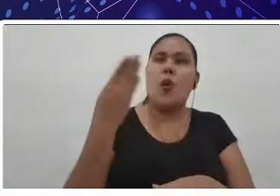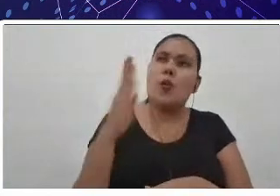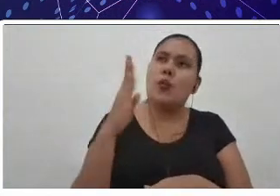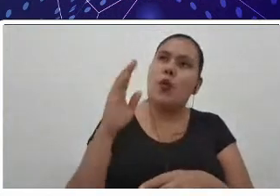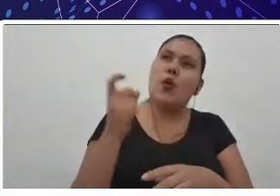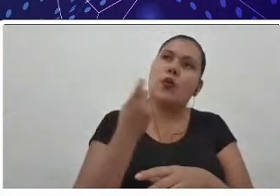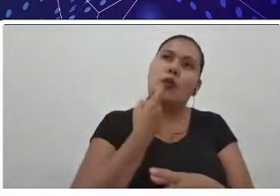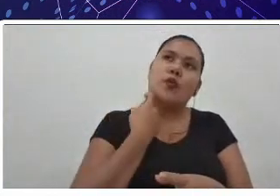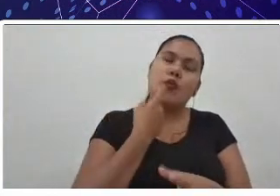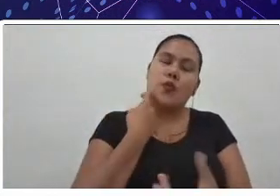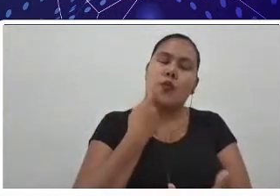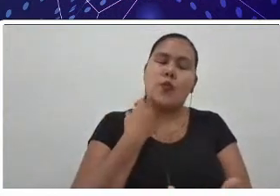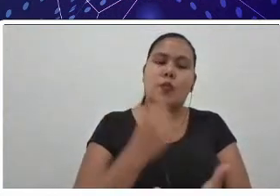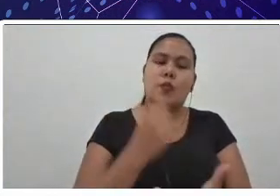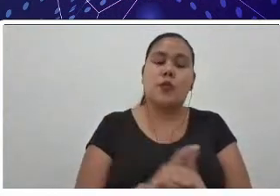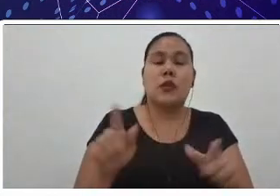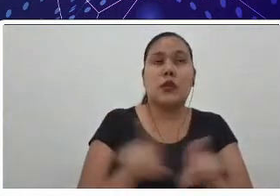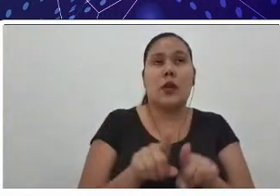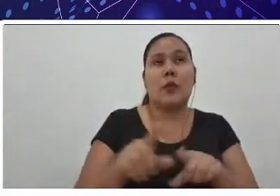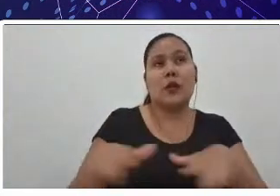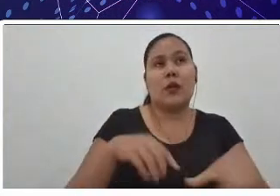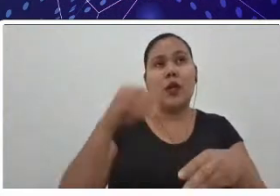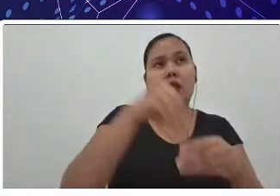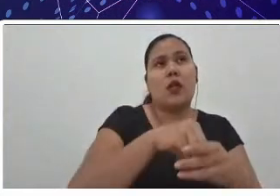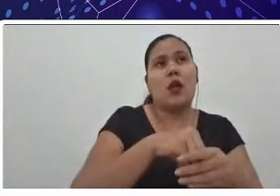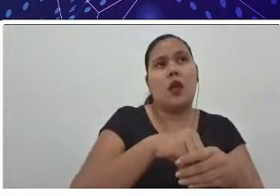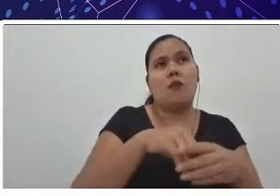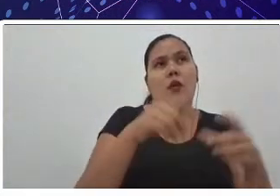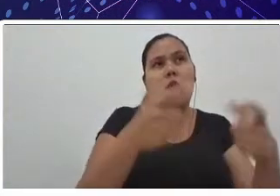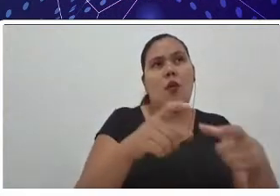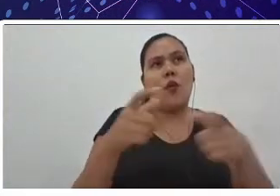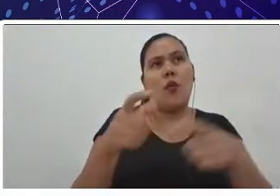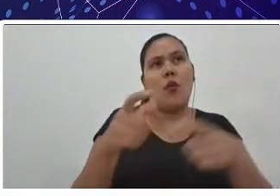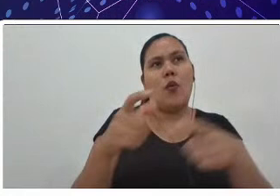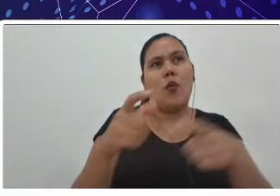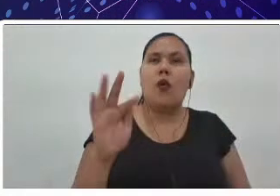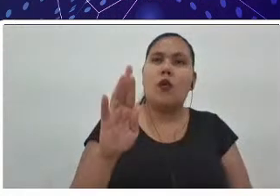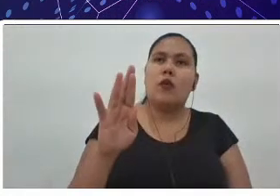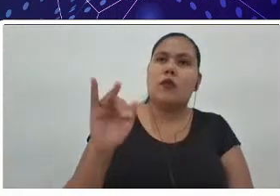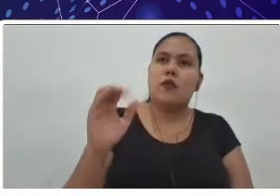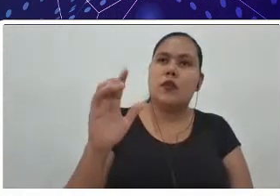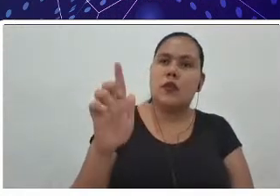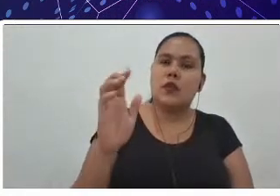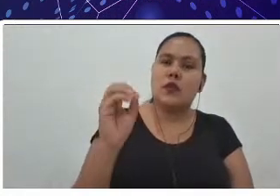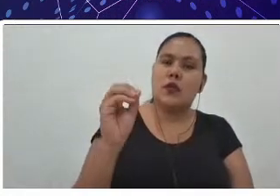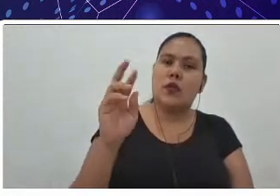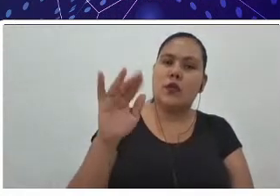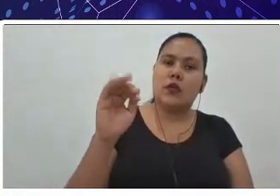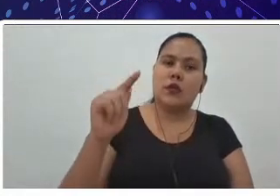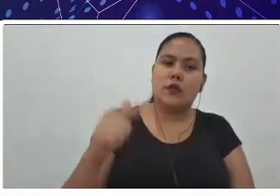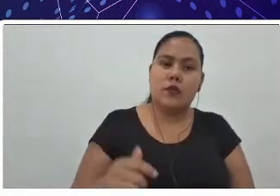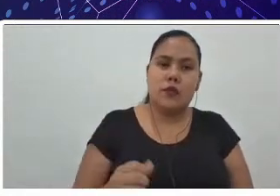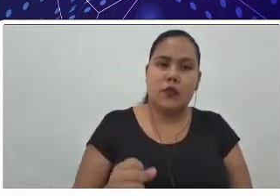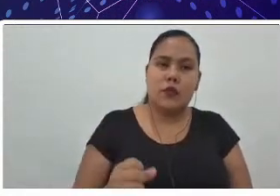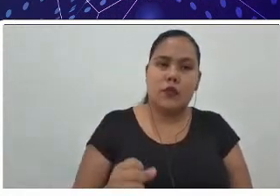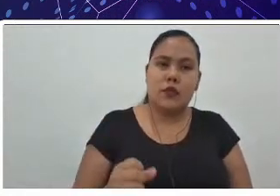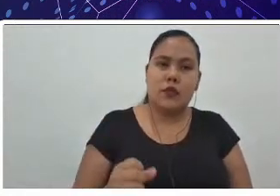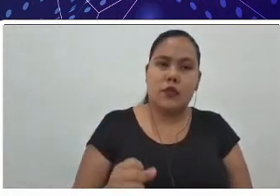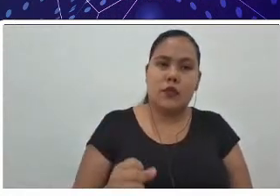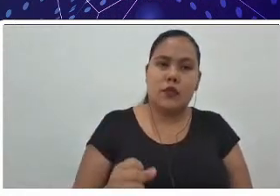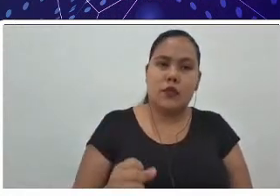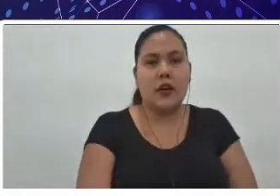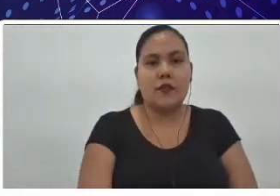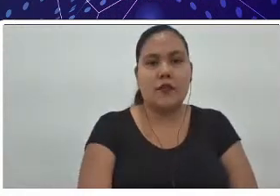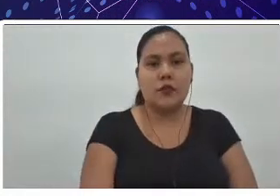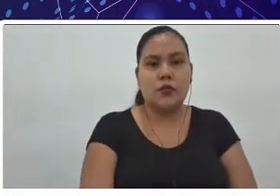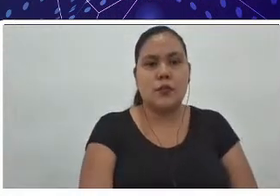trabalhar também dentro das unidades frigoríficas, assim como dentro da zootecnia, você tem a possibilidade de trabalhar no processamento de